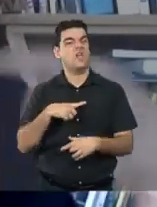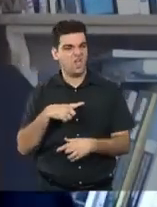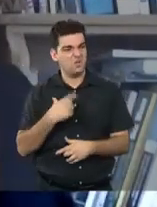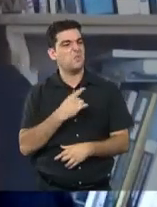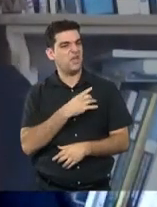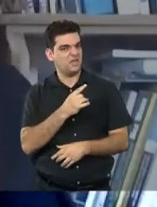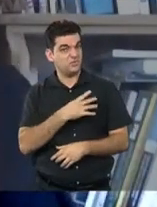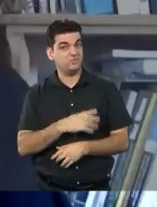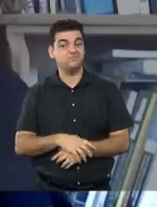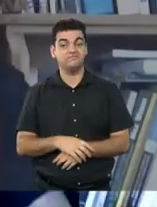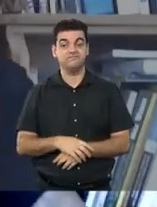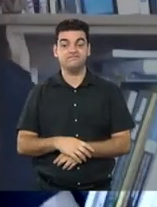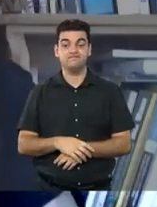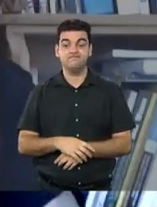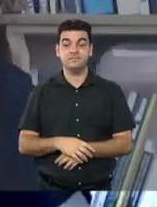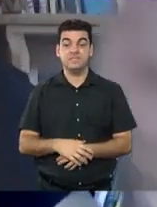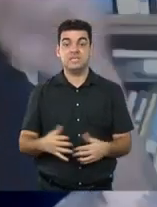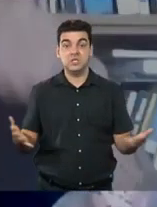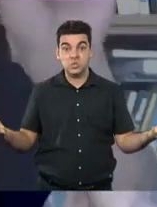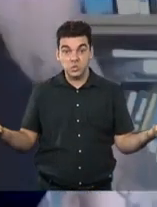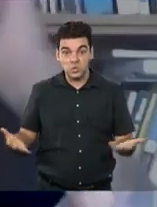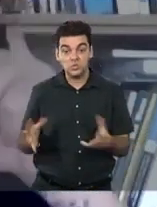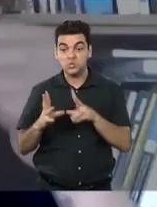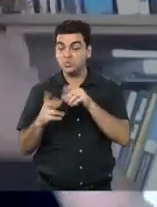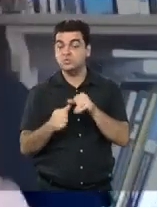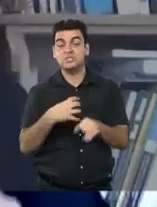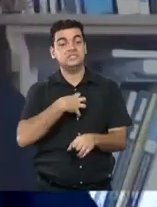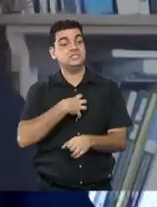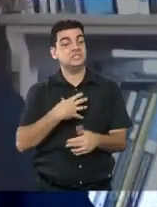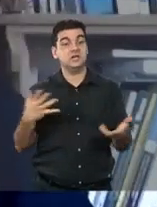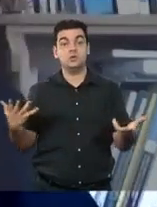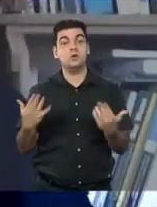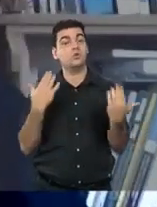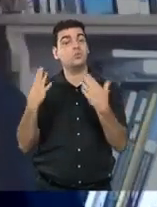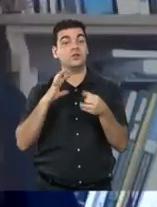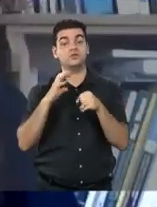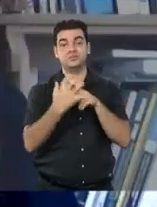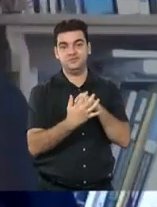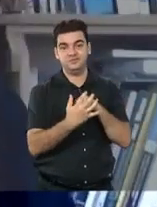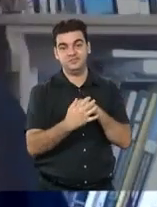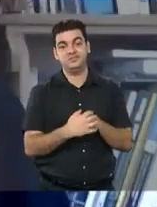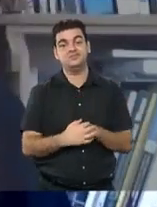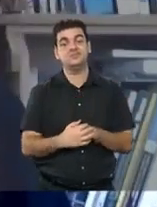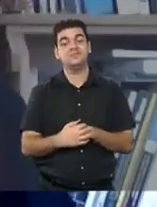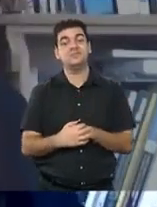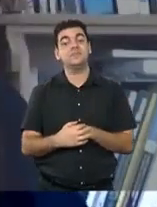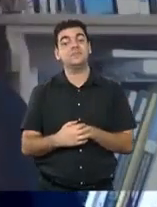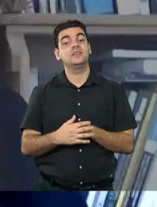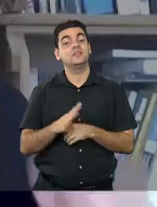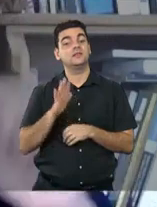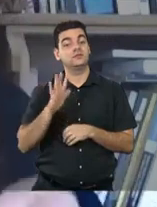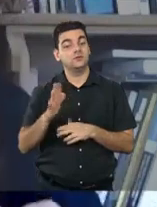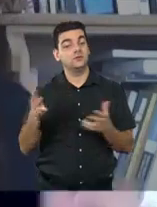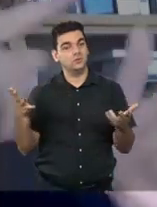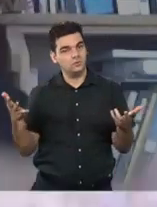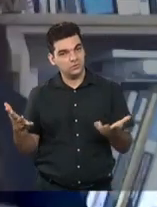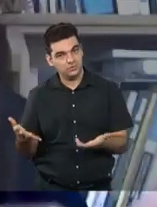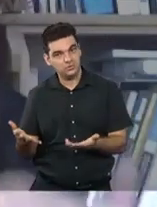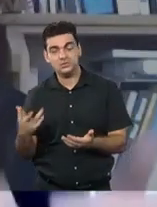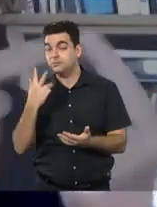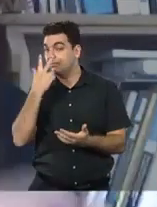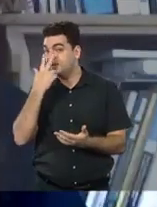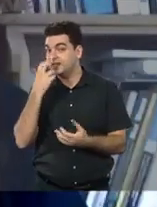E é isso que as pessoas estão percebendo agora com o vírus. Mas nós vemos isso, nossas pessoas sexuais, com um vírus maior, chamado... Maior não, um vírus